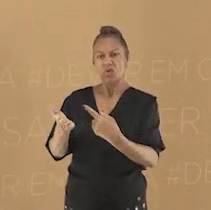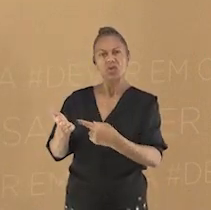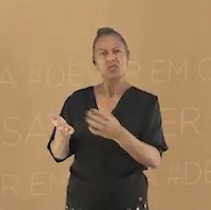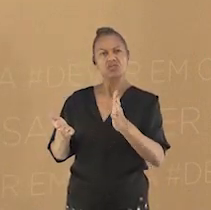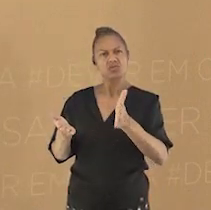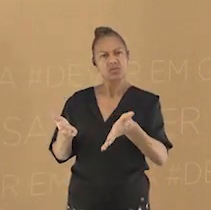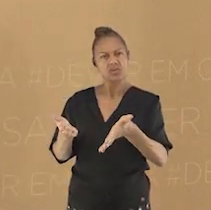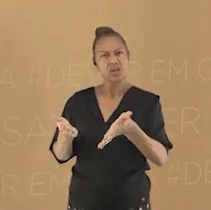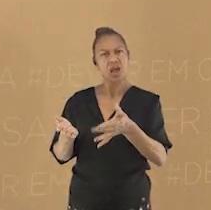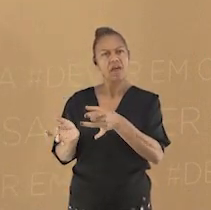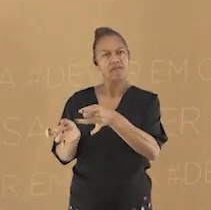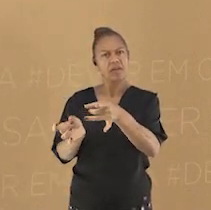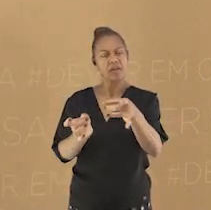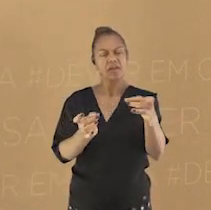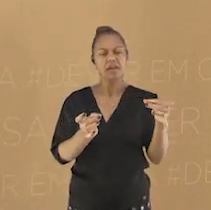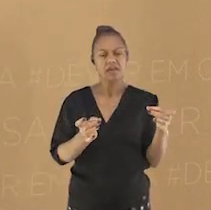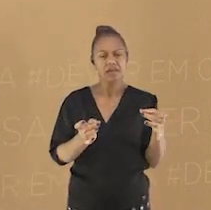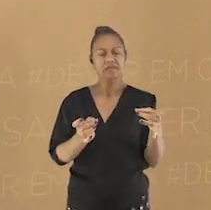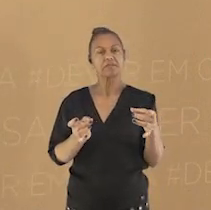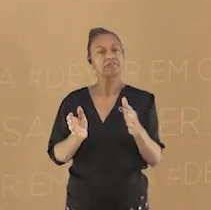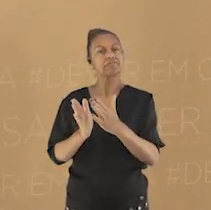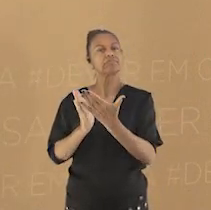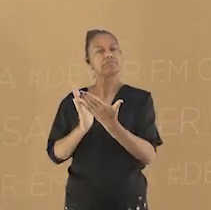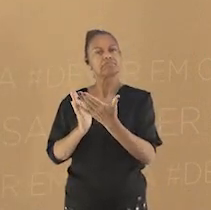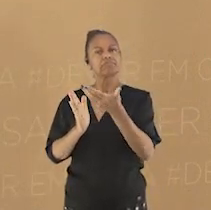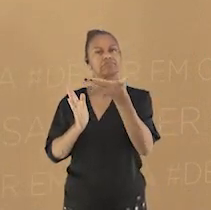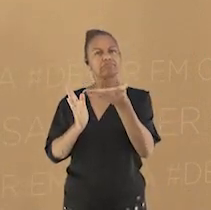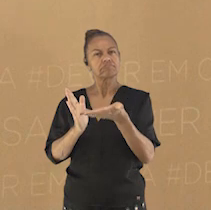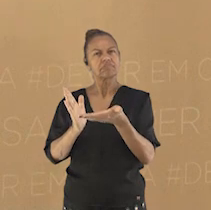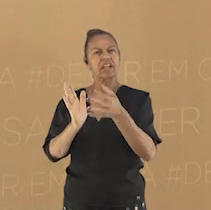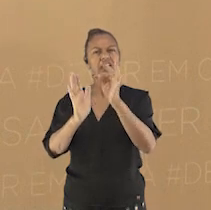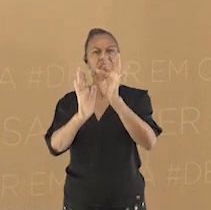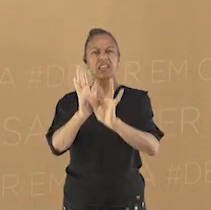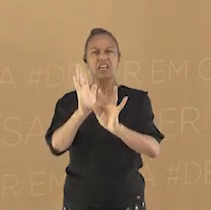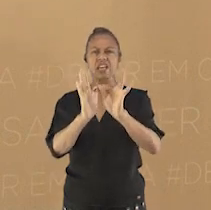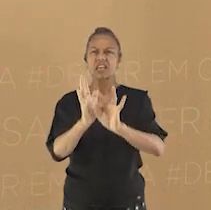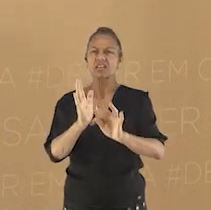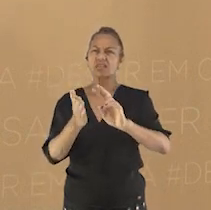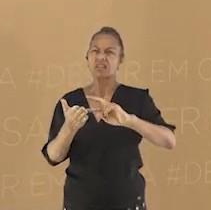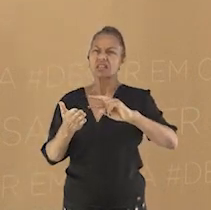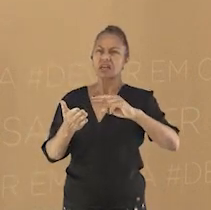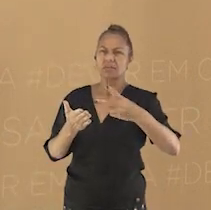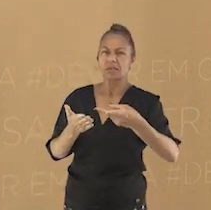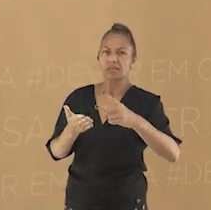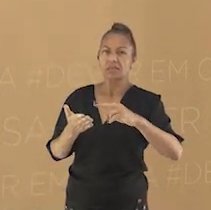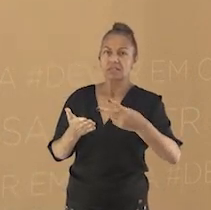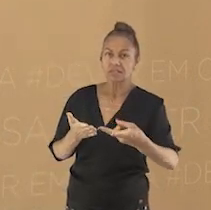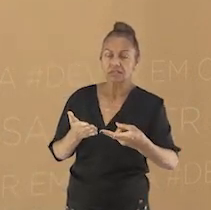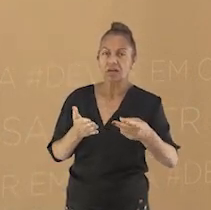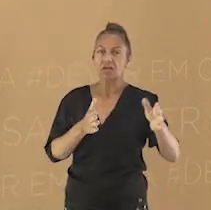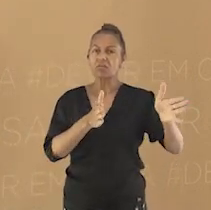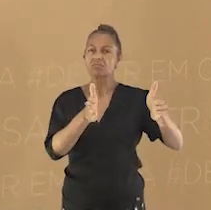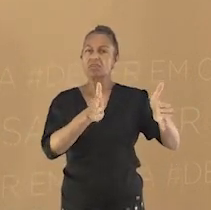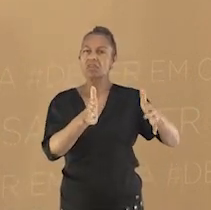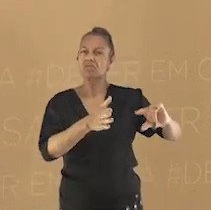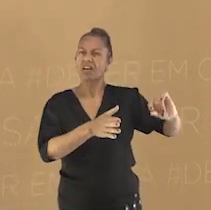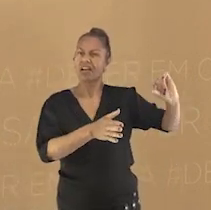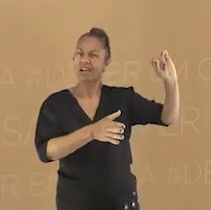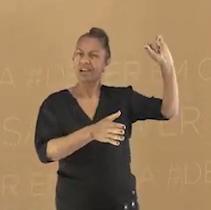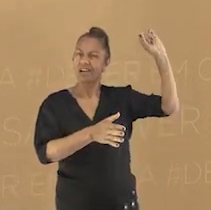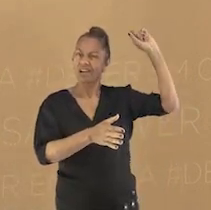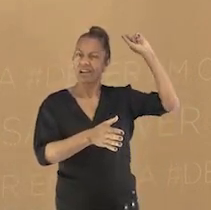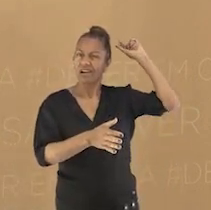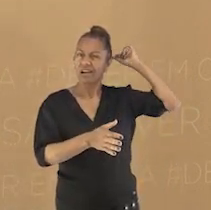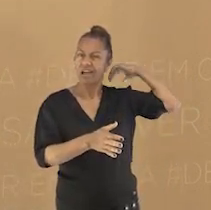religiosos de valor sagrado que narra as interpretações religiosas da época, é o mais vendido há mais de